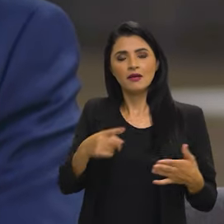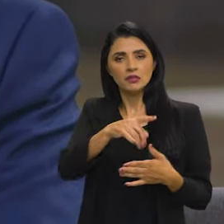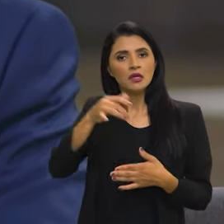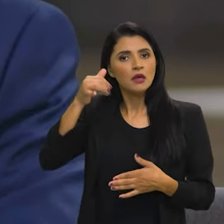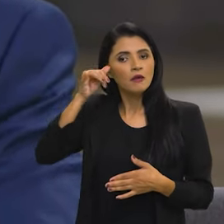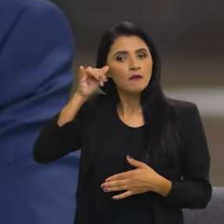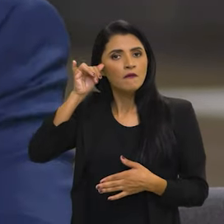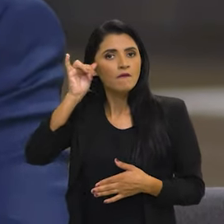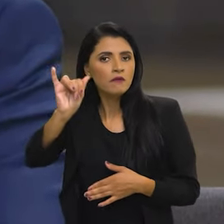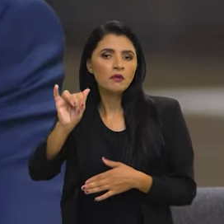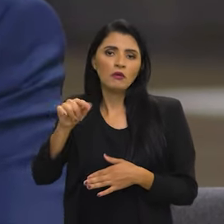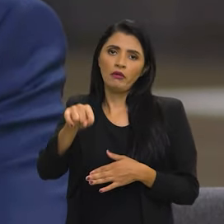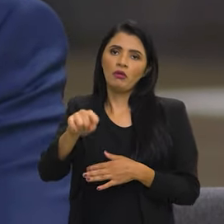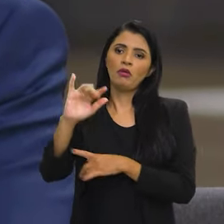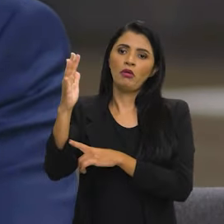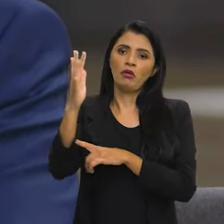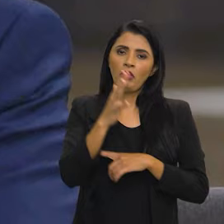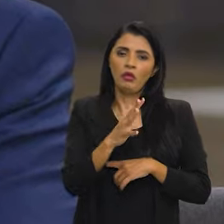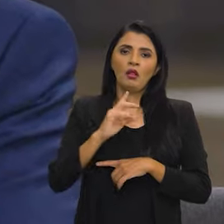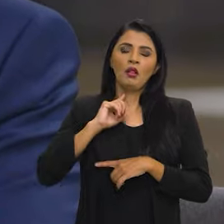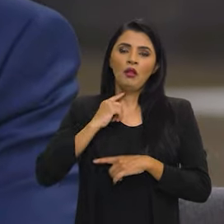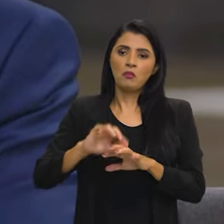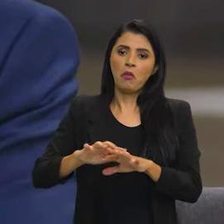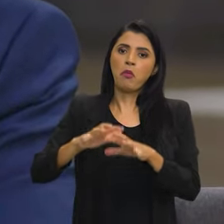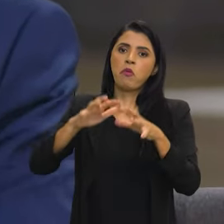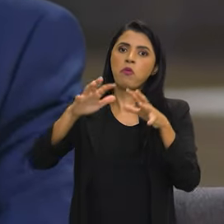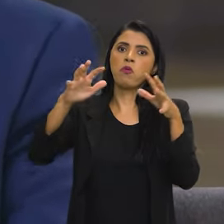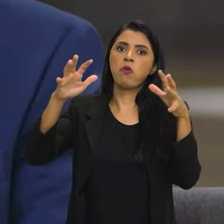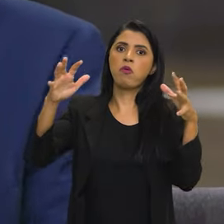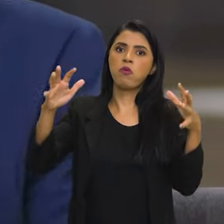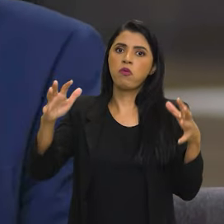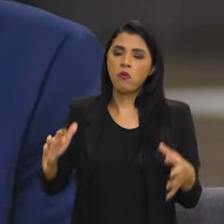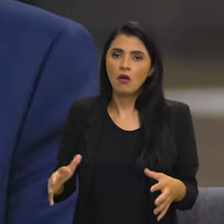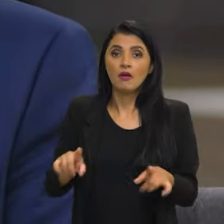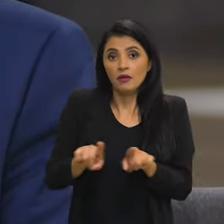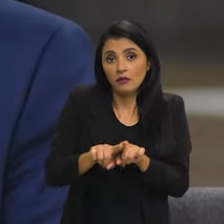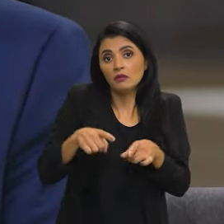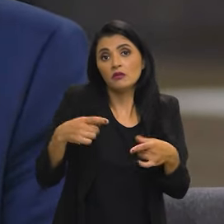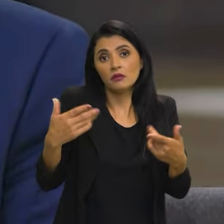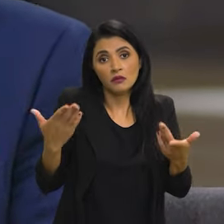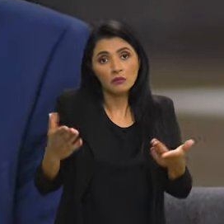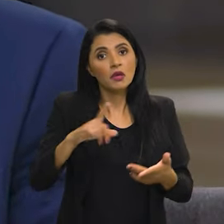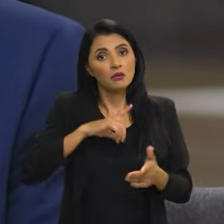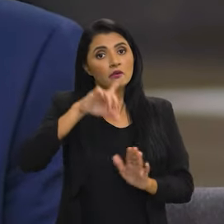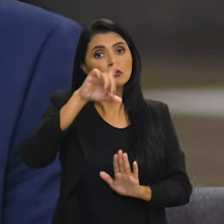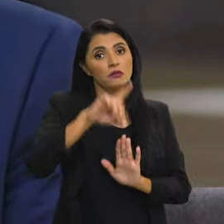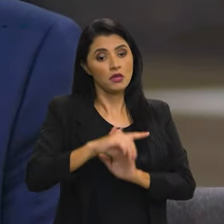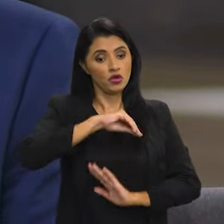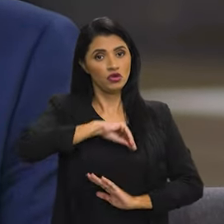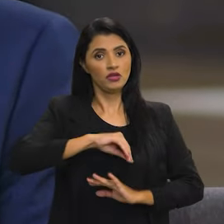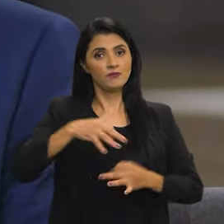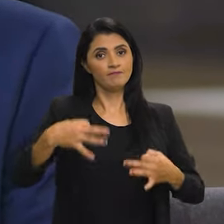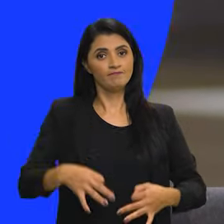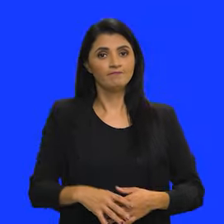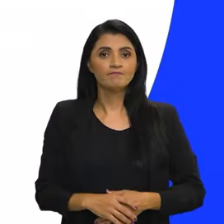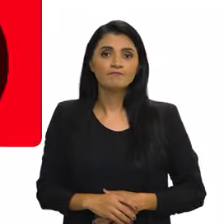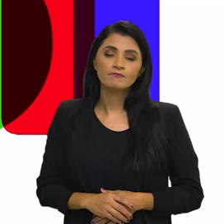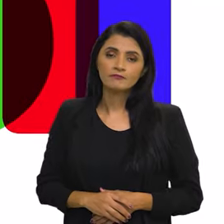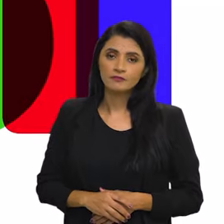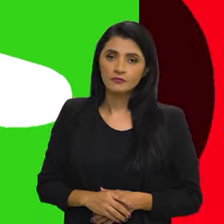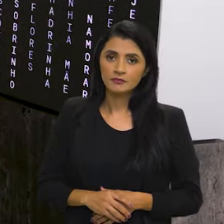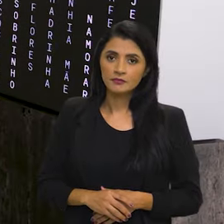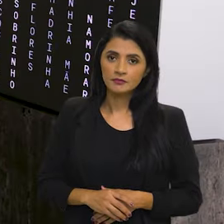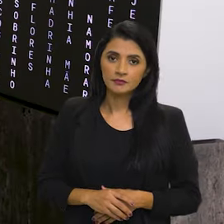isso, evite a criação de mais lixo e, mesmo assim, mesmo ao mesmo tempo, tenha direito a uma renda mais justa.